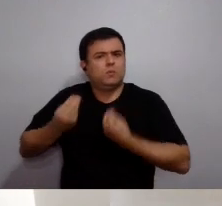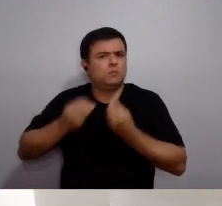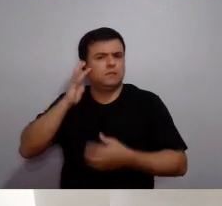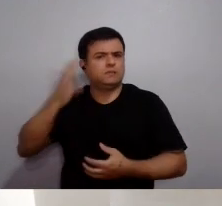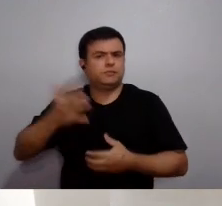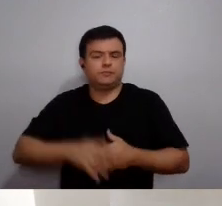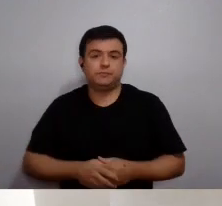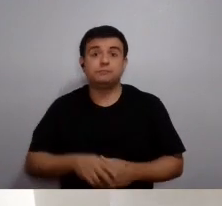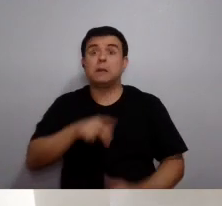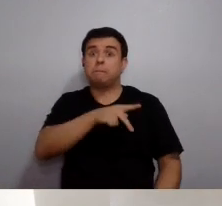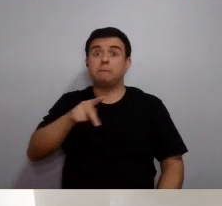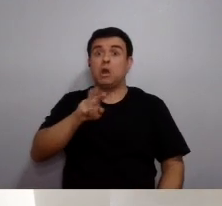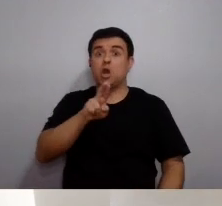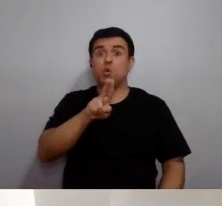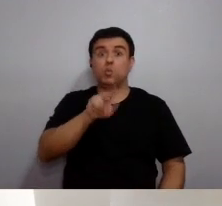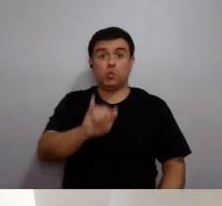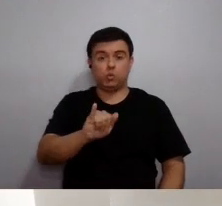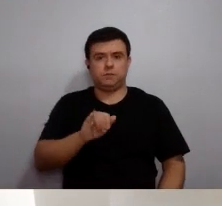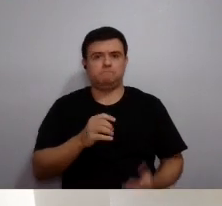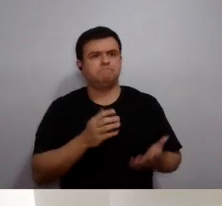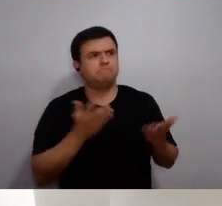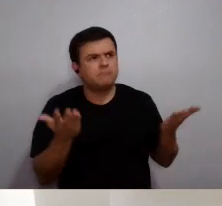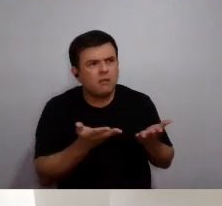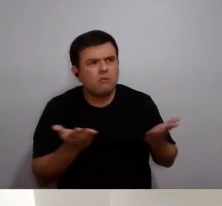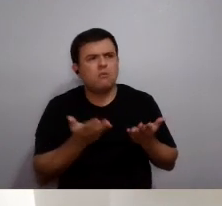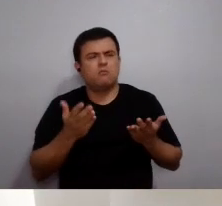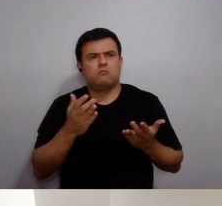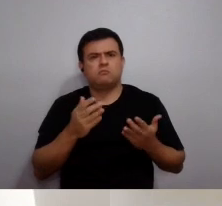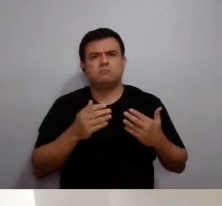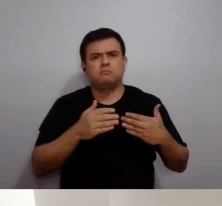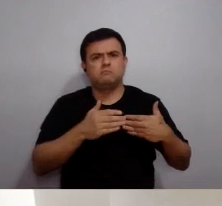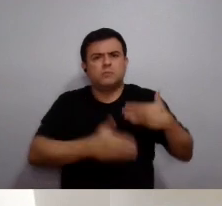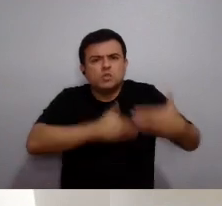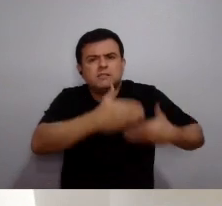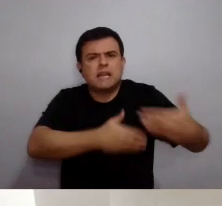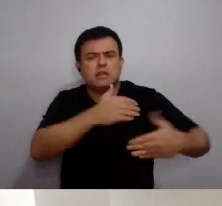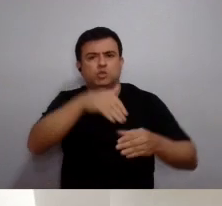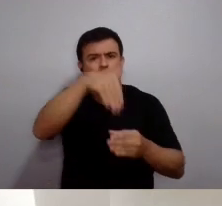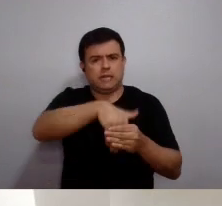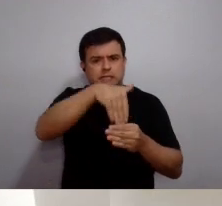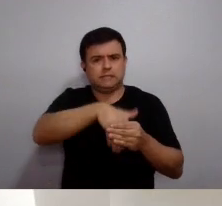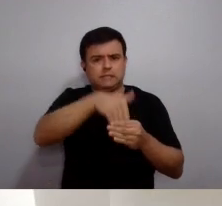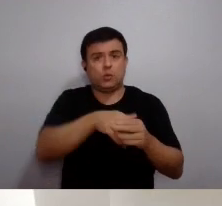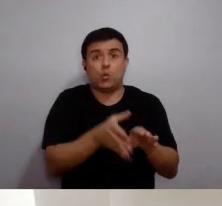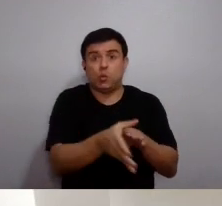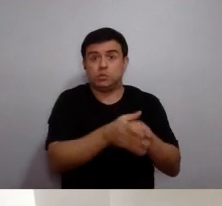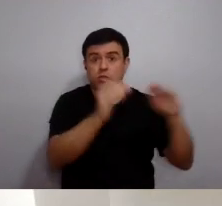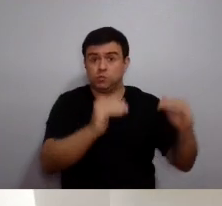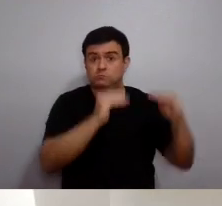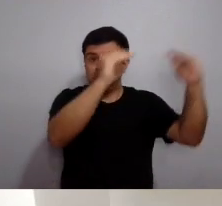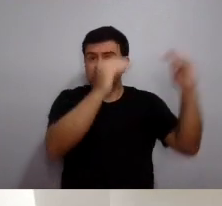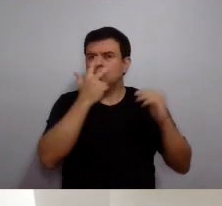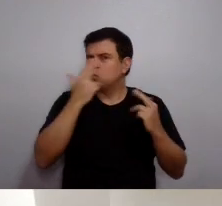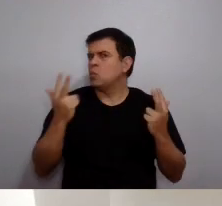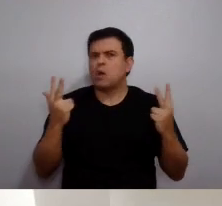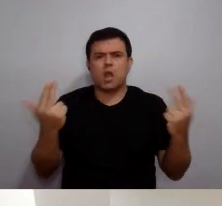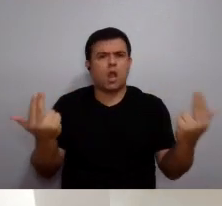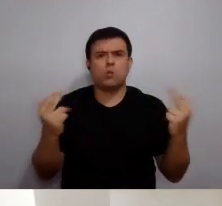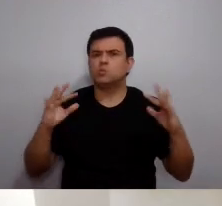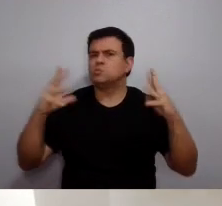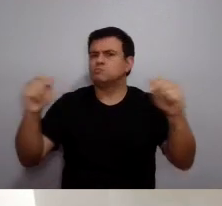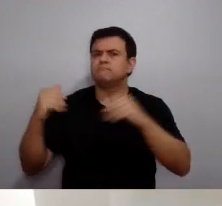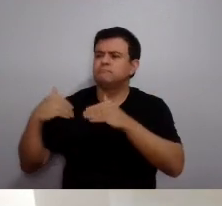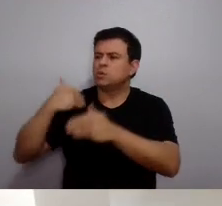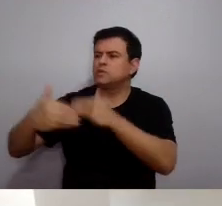nisso, e, professor Rui, esse processo aí da eleição dos conselhos superiores da universidade,